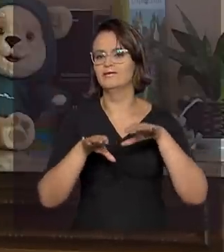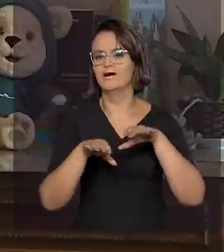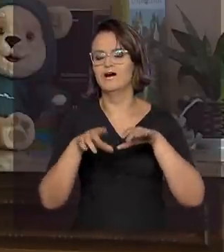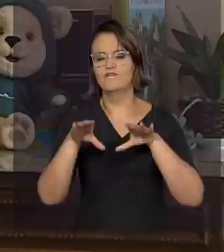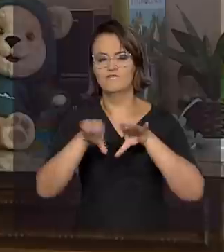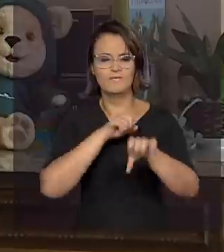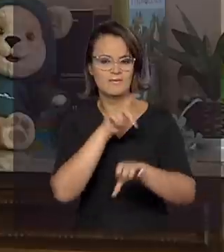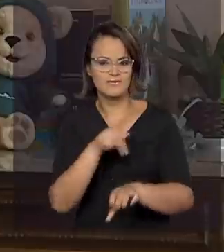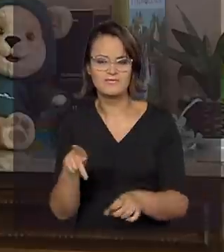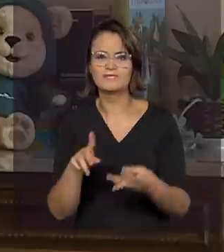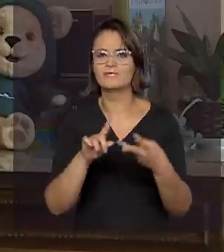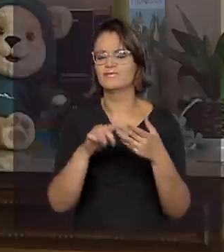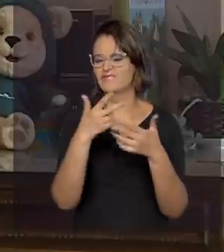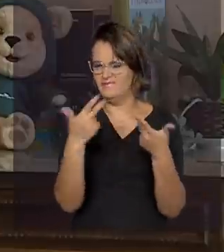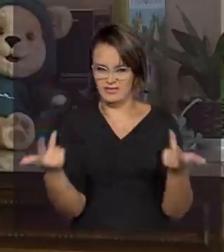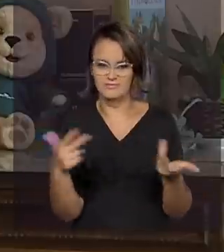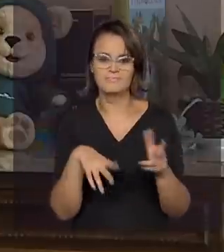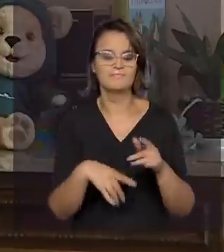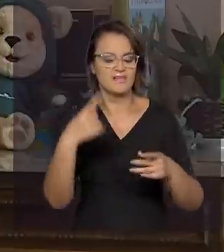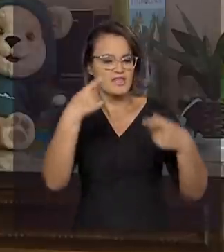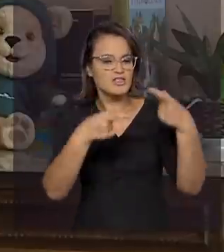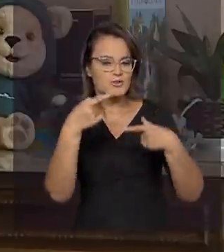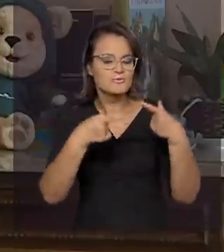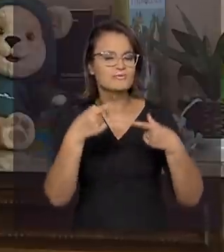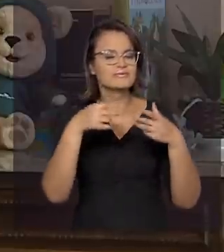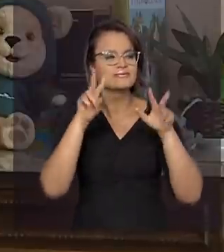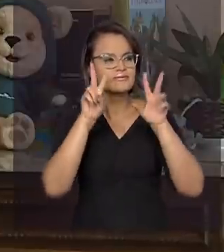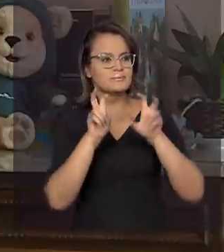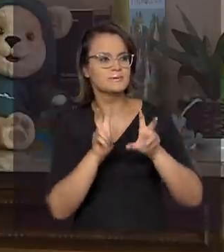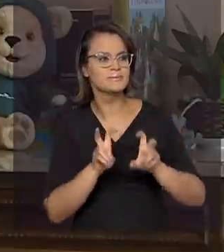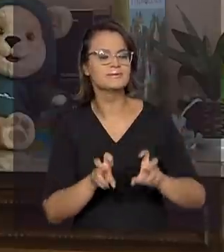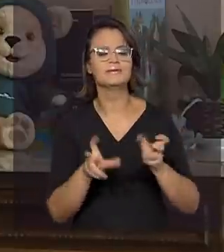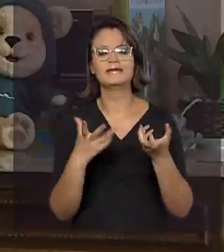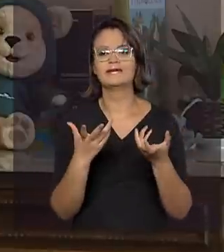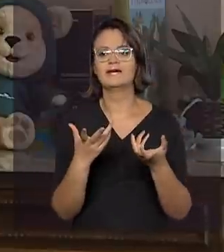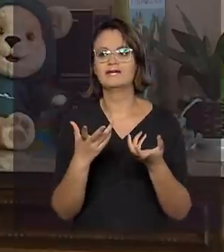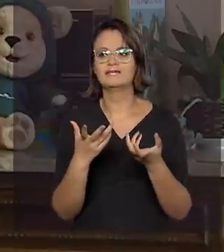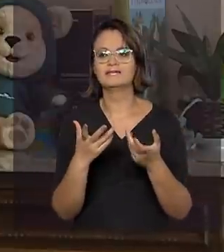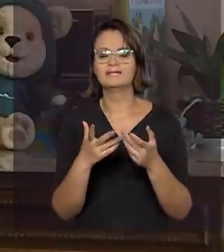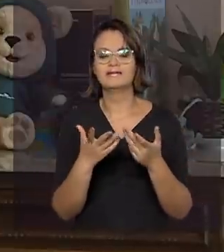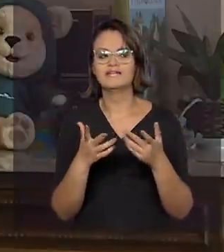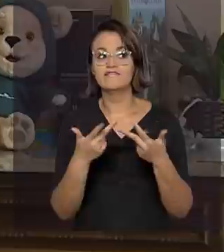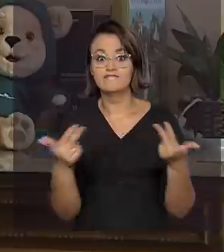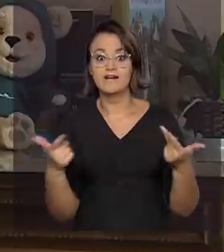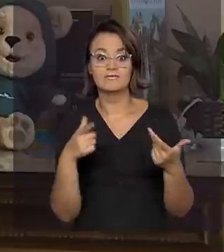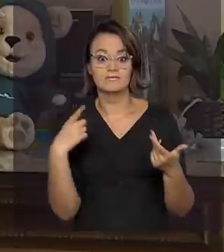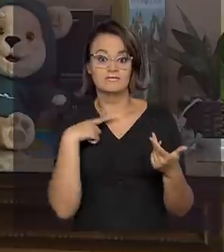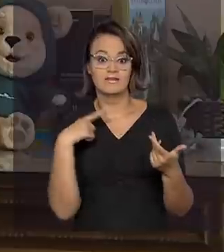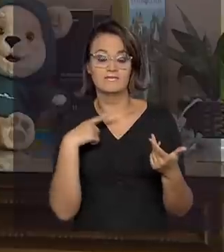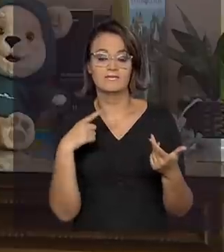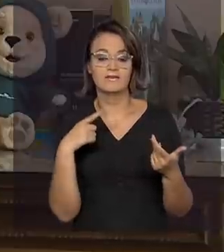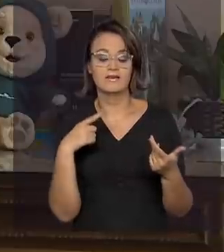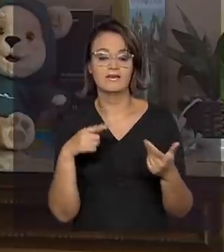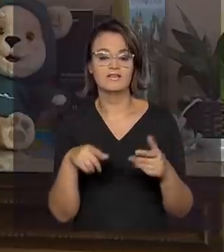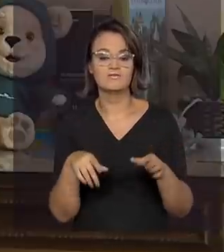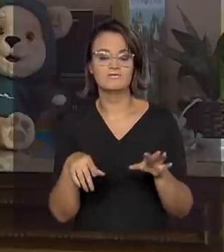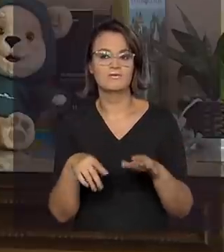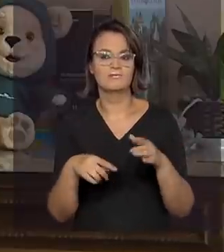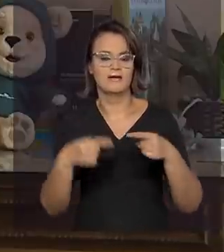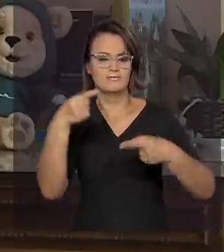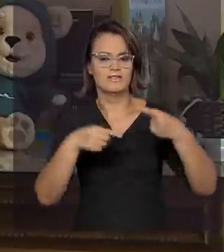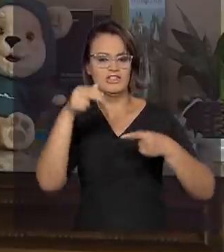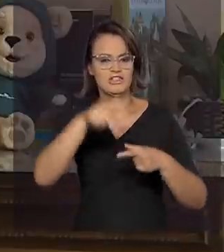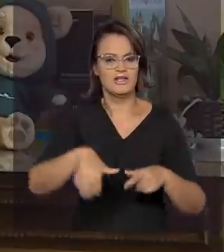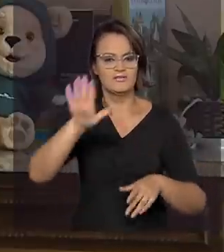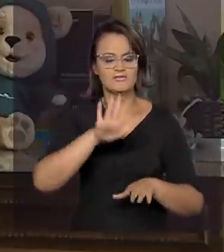professores, enfim, discutiram uma série, vários temas relacionados à política nacional de